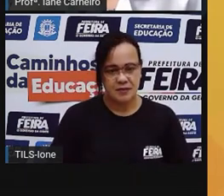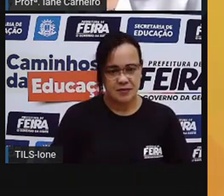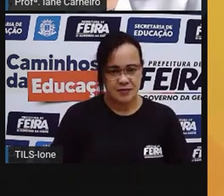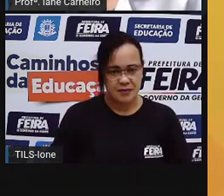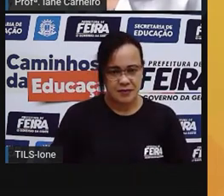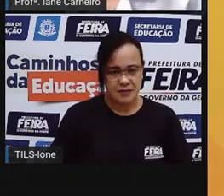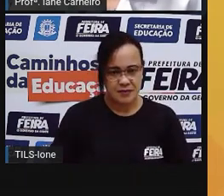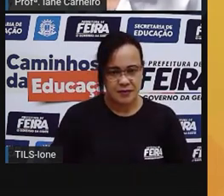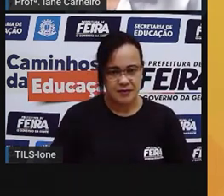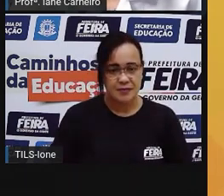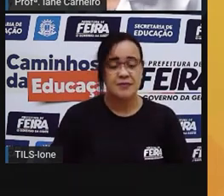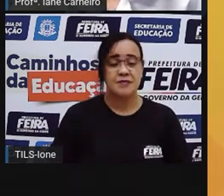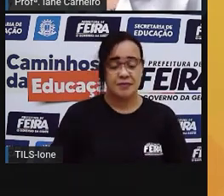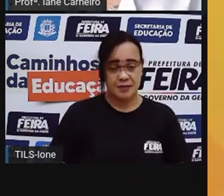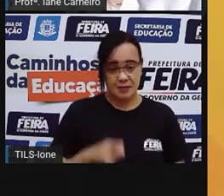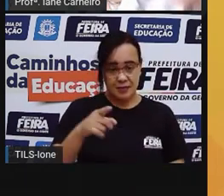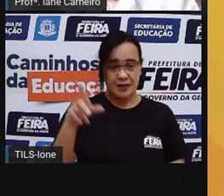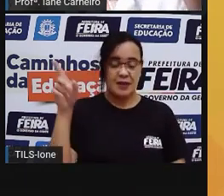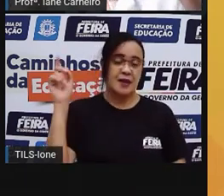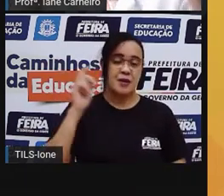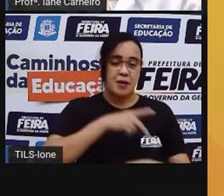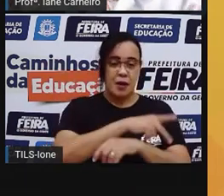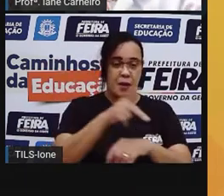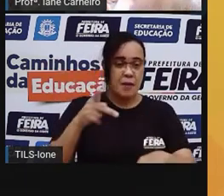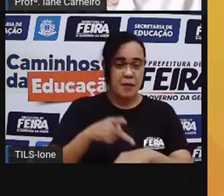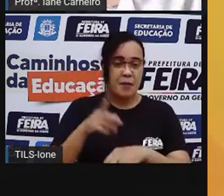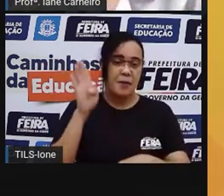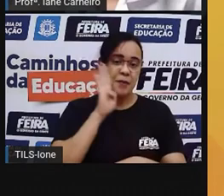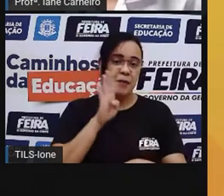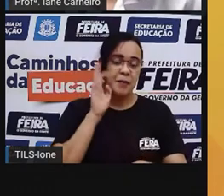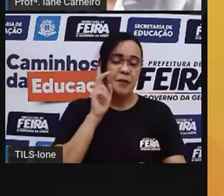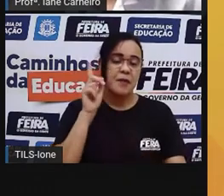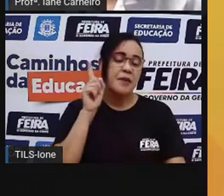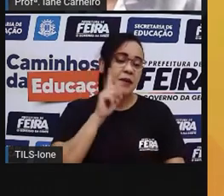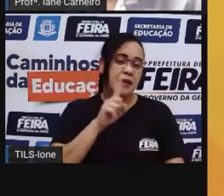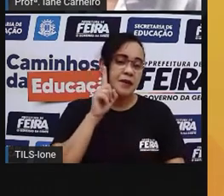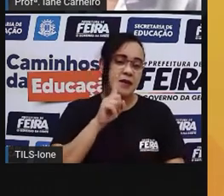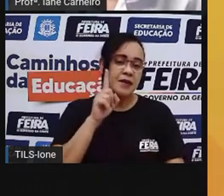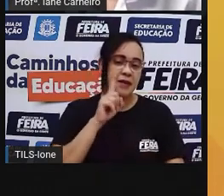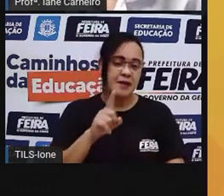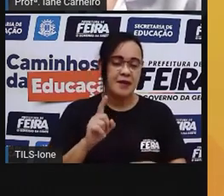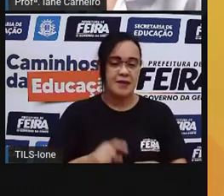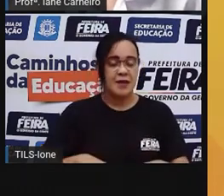Olha a do futebol americano. Que é aquela mais curtidinha, assim, né? Achatadinha.